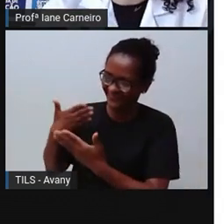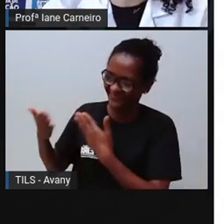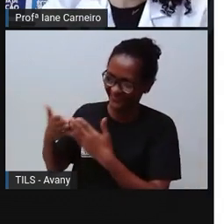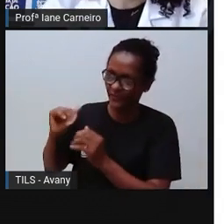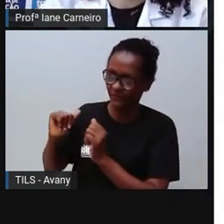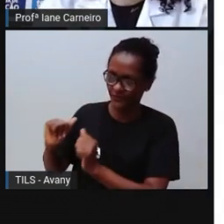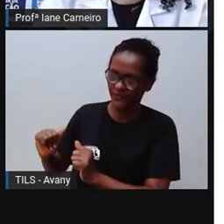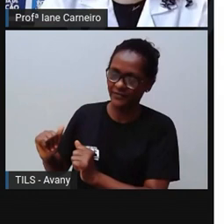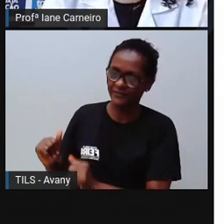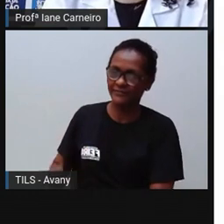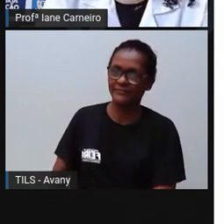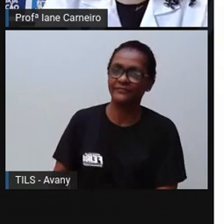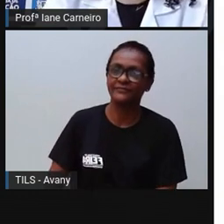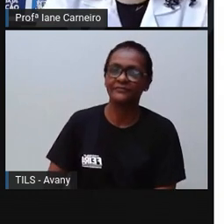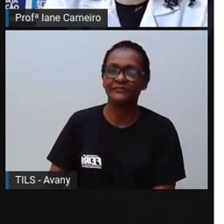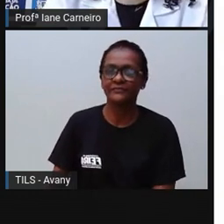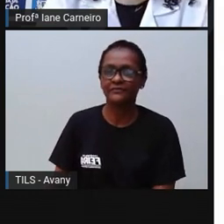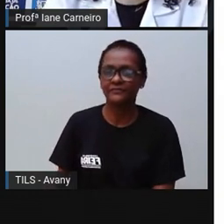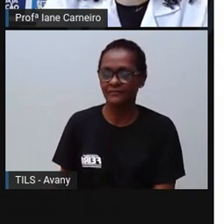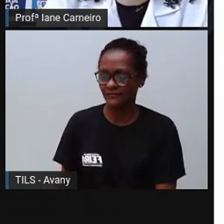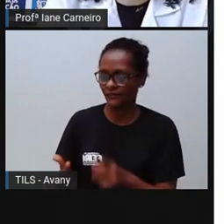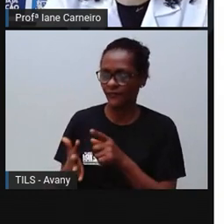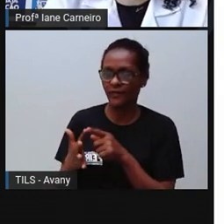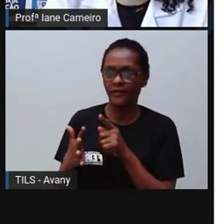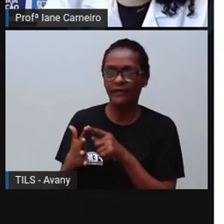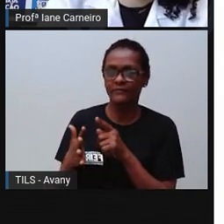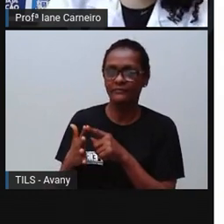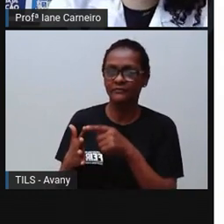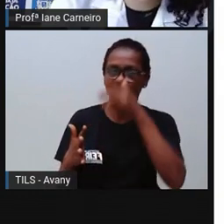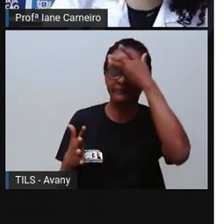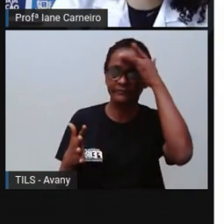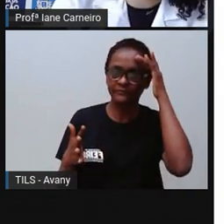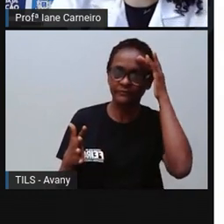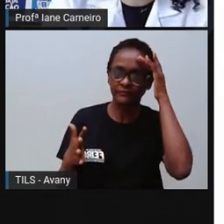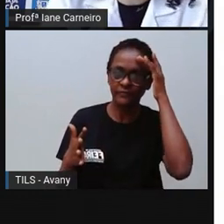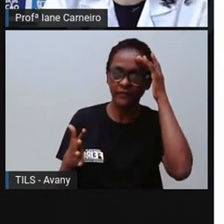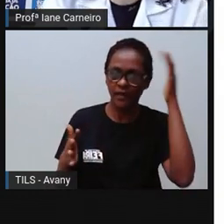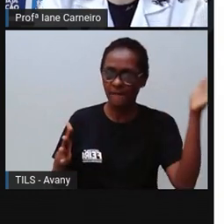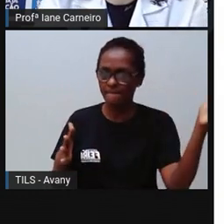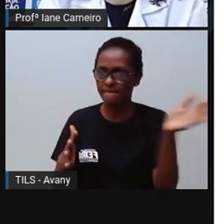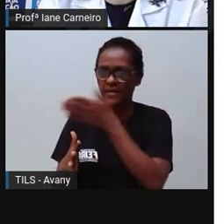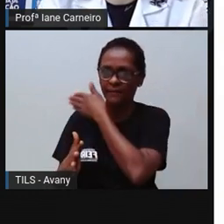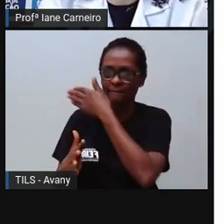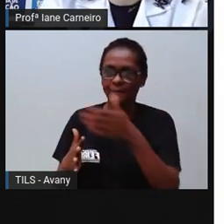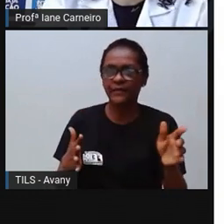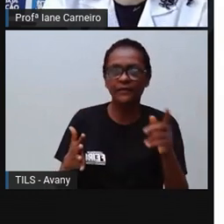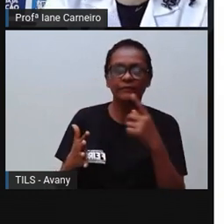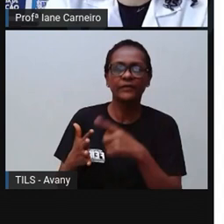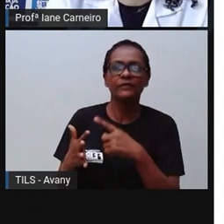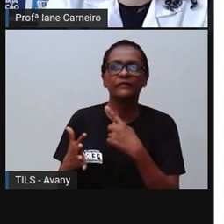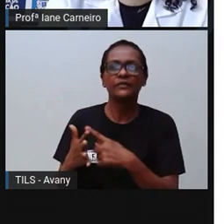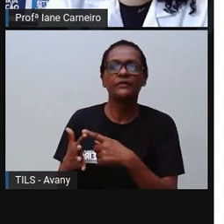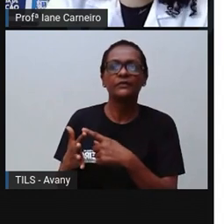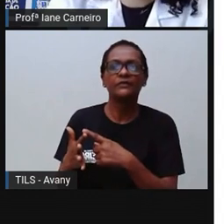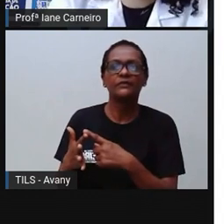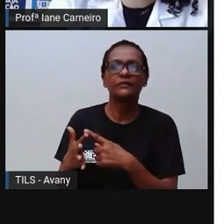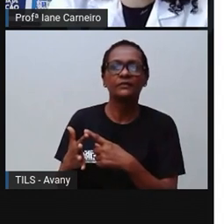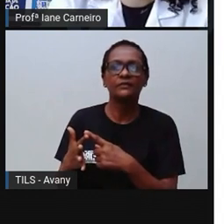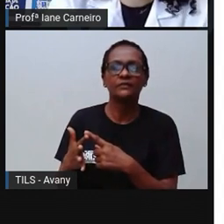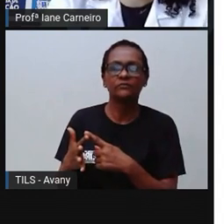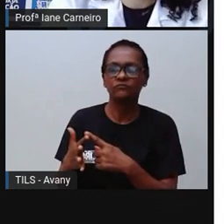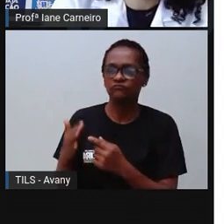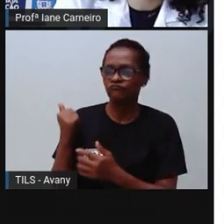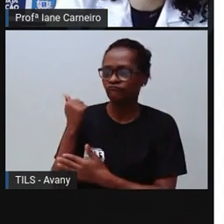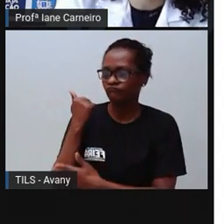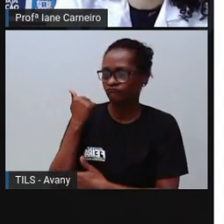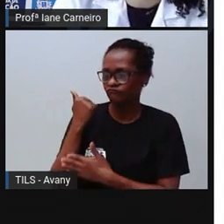Resolve, né? Então, ó, outra coisa, né, que quando as crianças batem, é talvez seja porque elas se sintam ciumentes, estejam